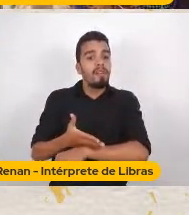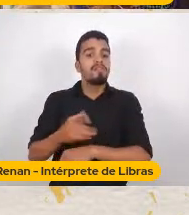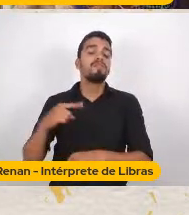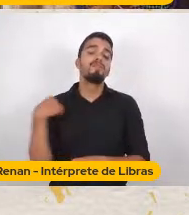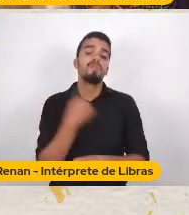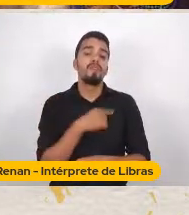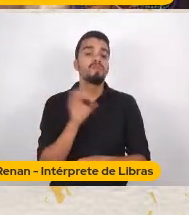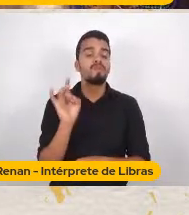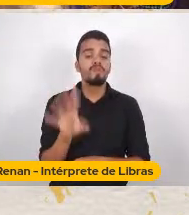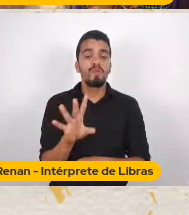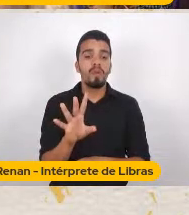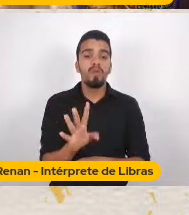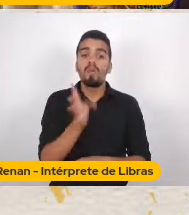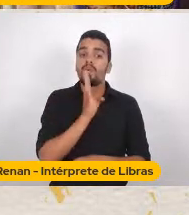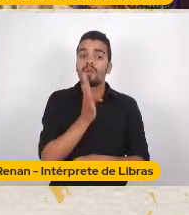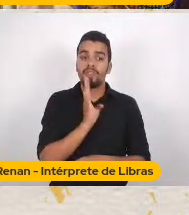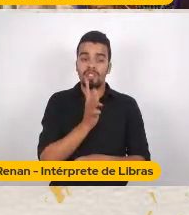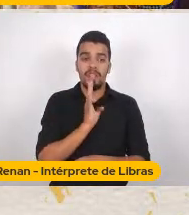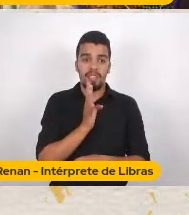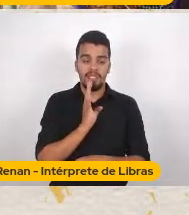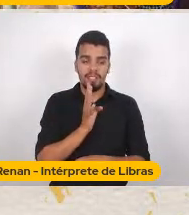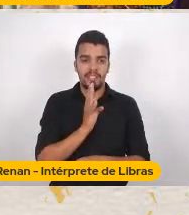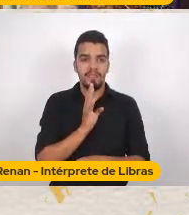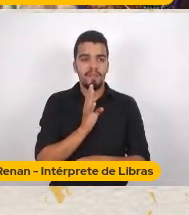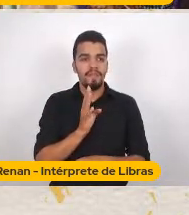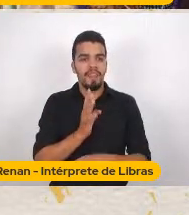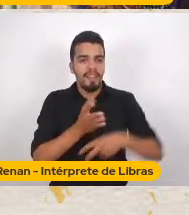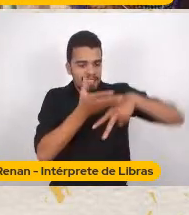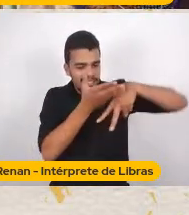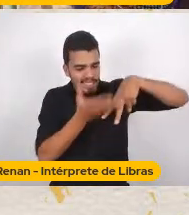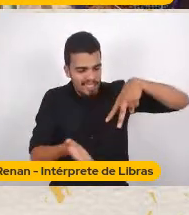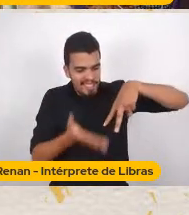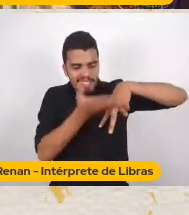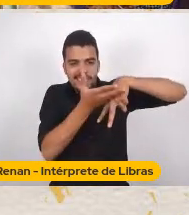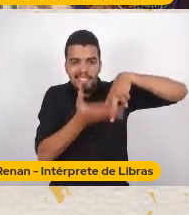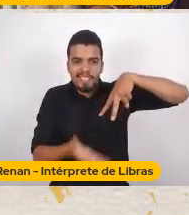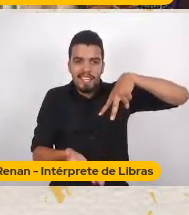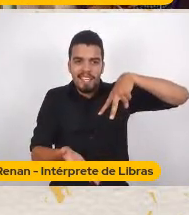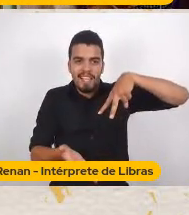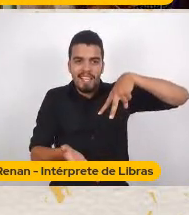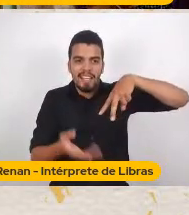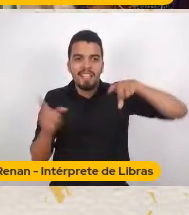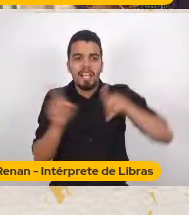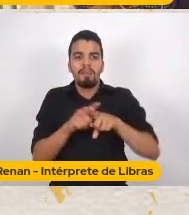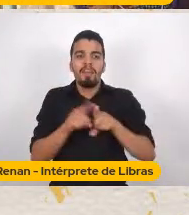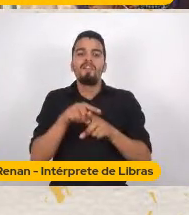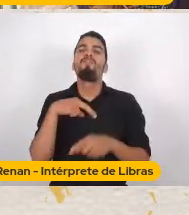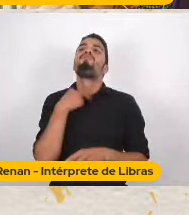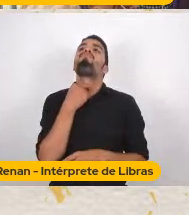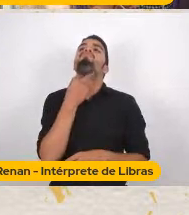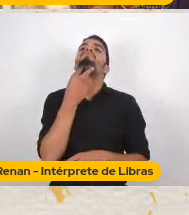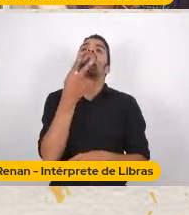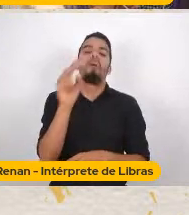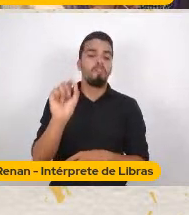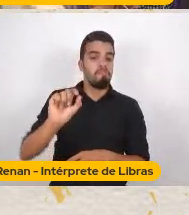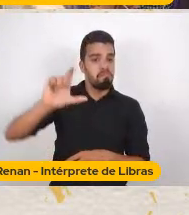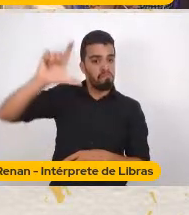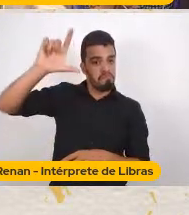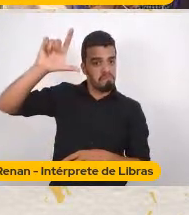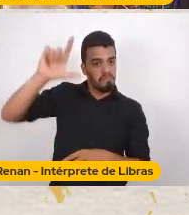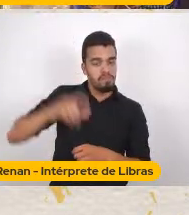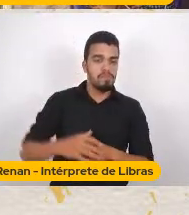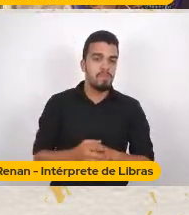panturrilhas gordas A mostra E com uma voz grave Isso a gente conhece A gente não conhece O